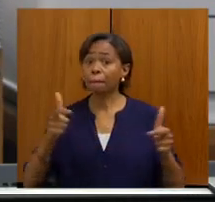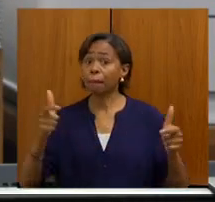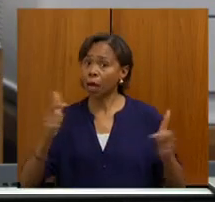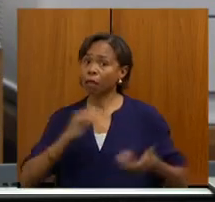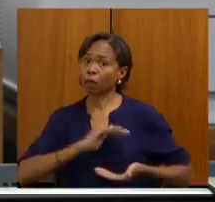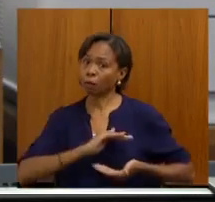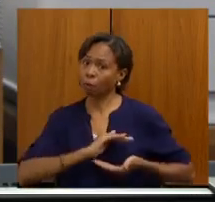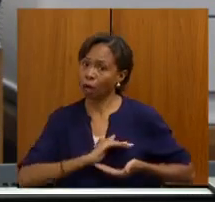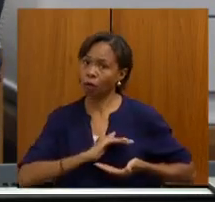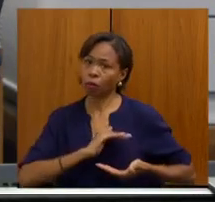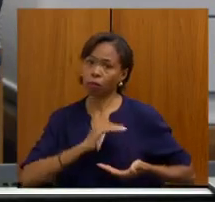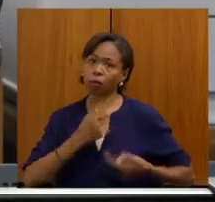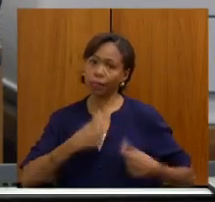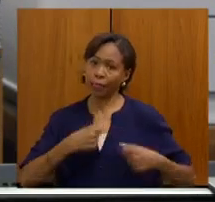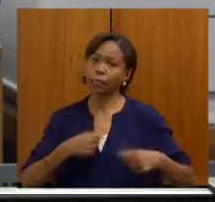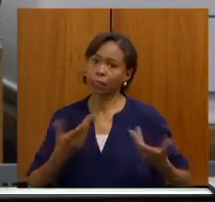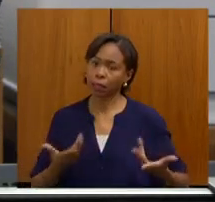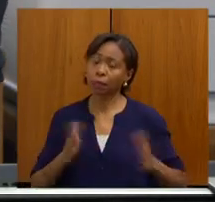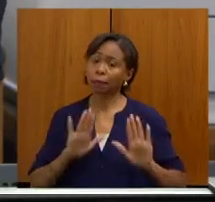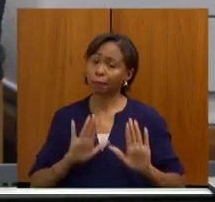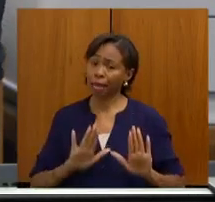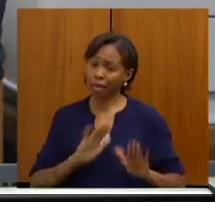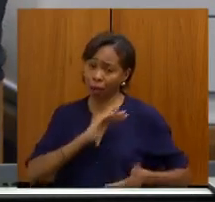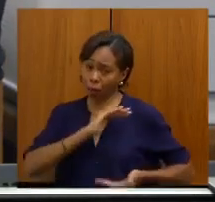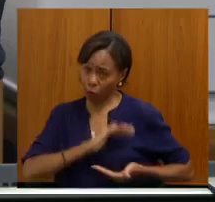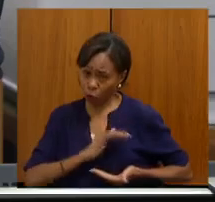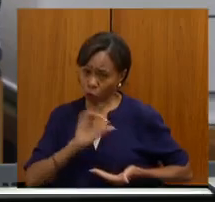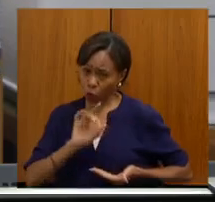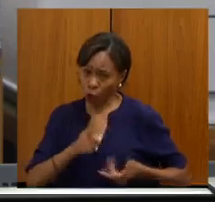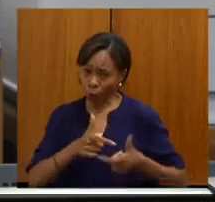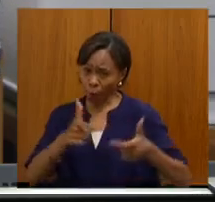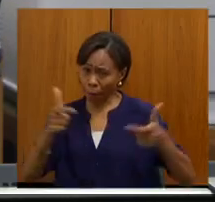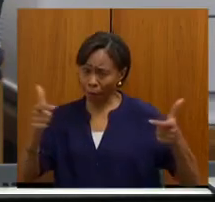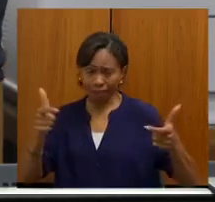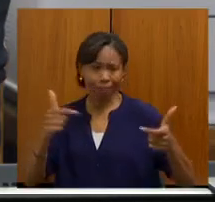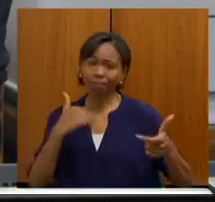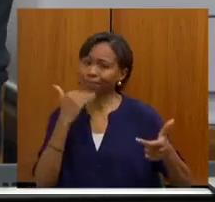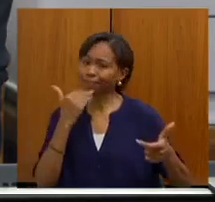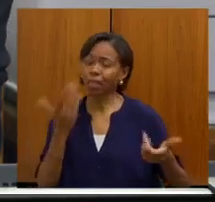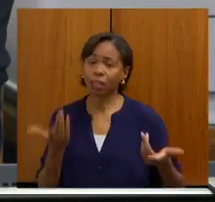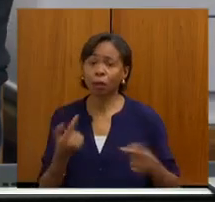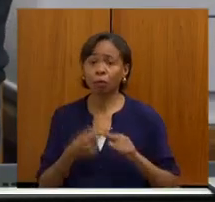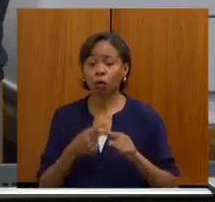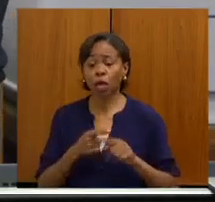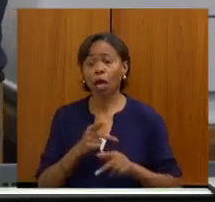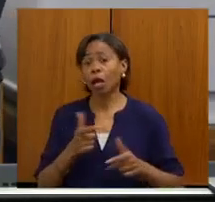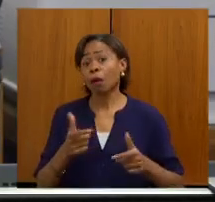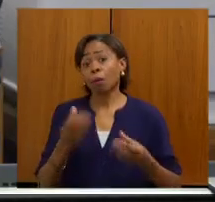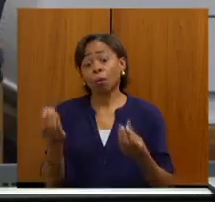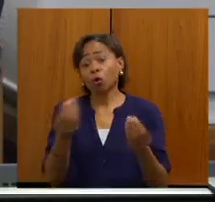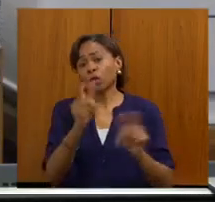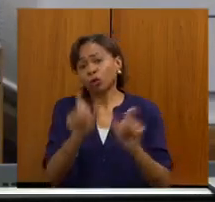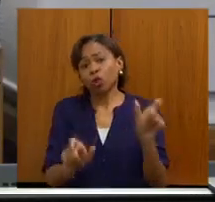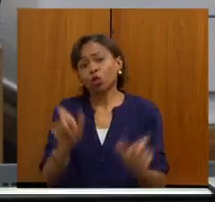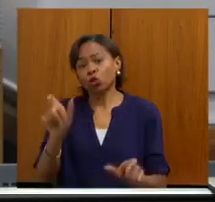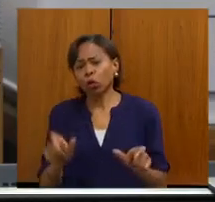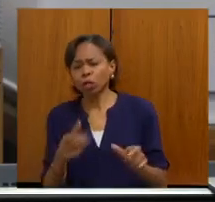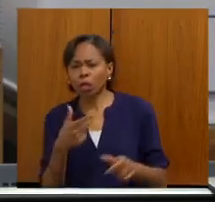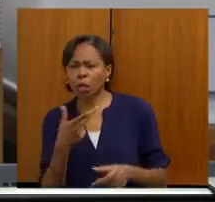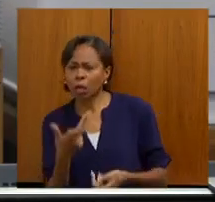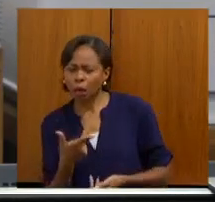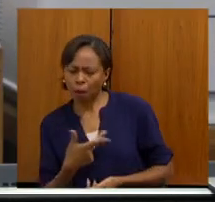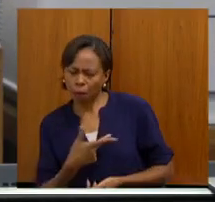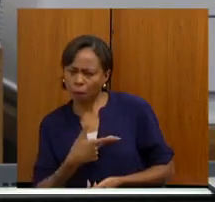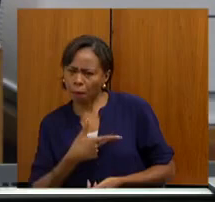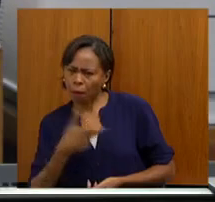hoje, vou ser muito sincero, se gente ampliar a mamografia sozinha, o vai acontecer? Um monte de gente com nódulo suspeito, mas um número